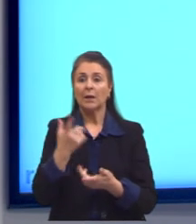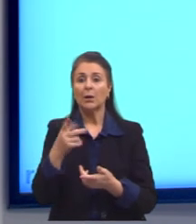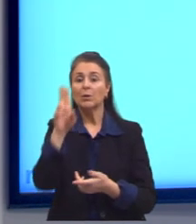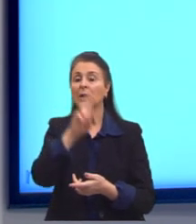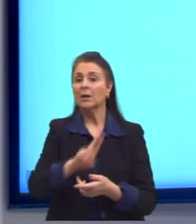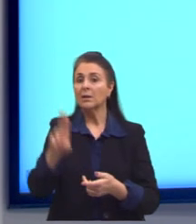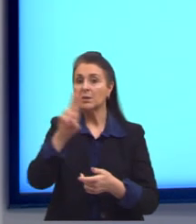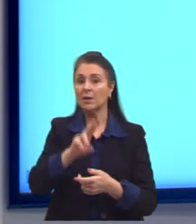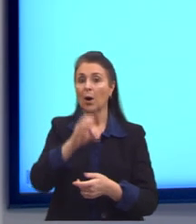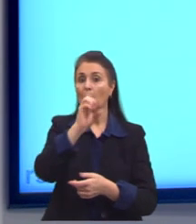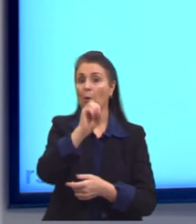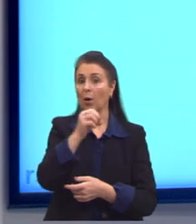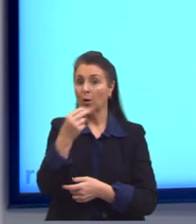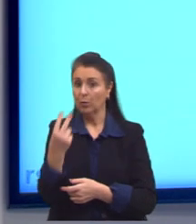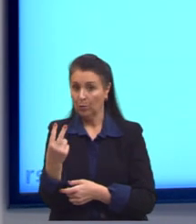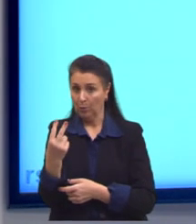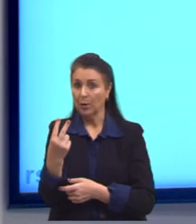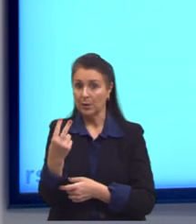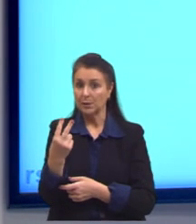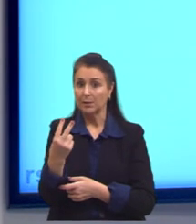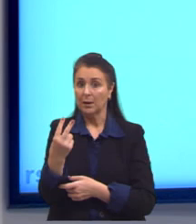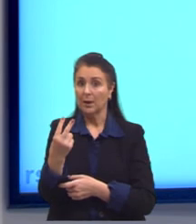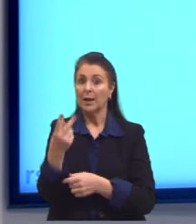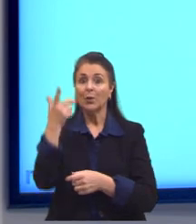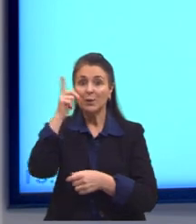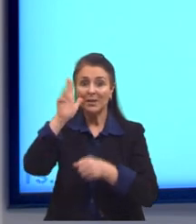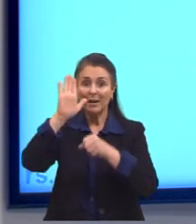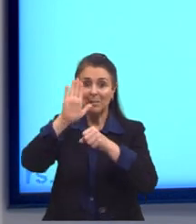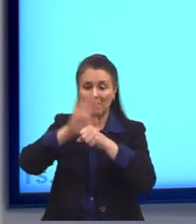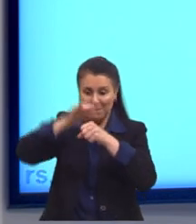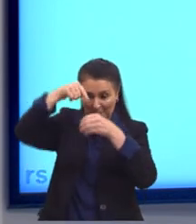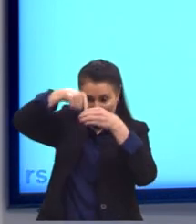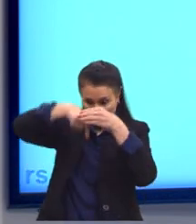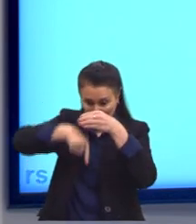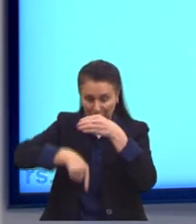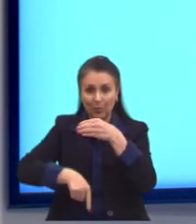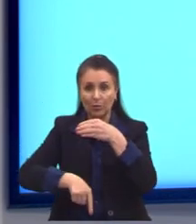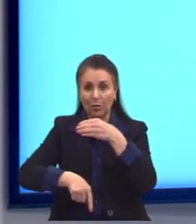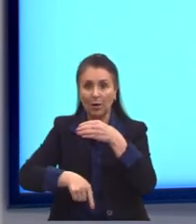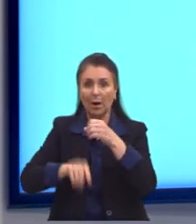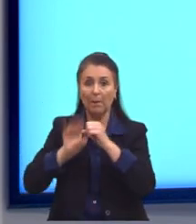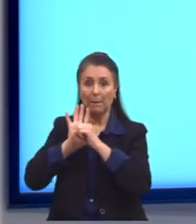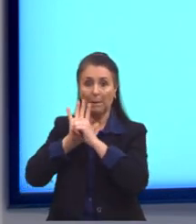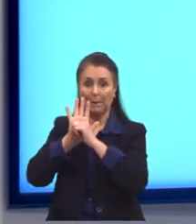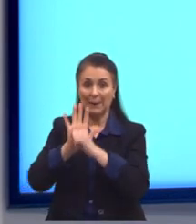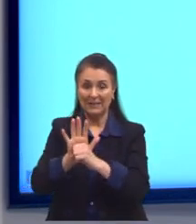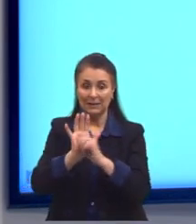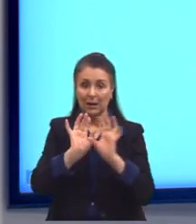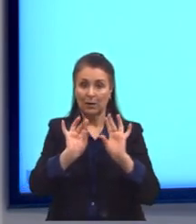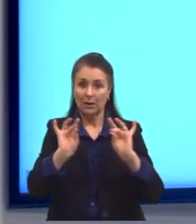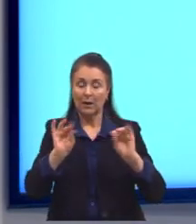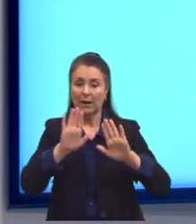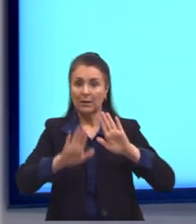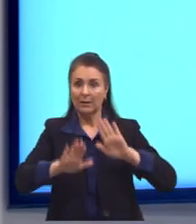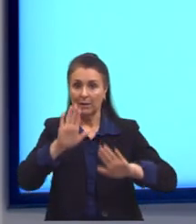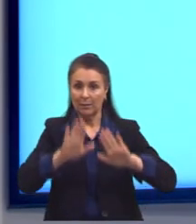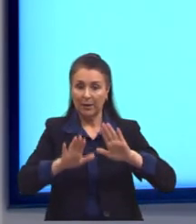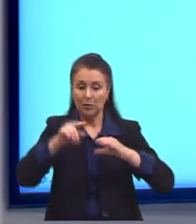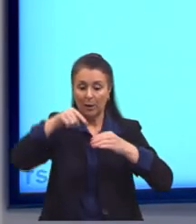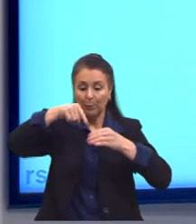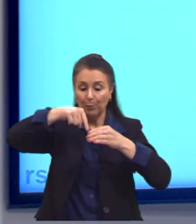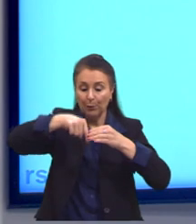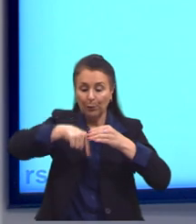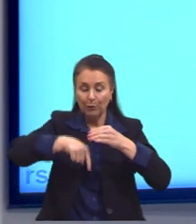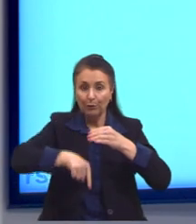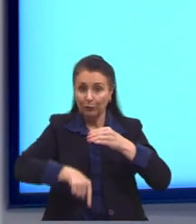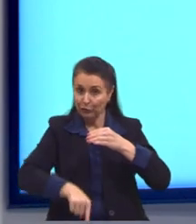o oxigênio para conseguir chegar mais fundo. Então, a pressão em líquidos ela depende basicamente da profundidade